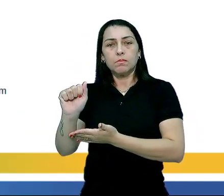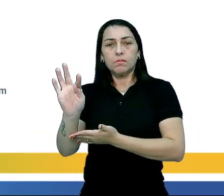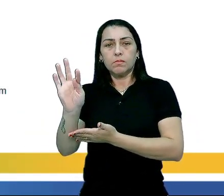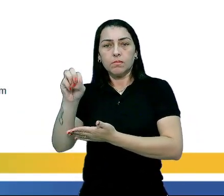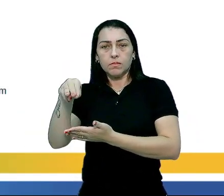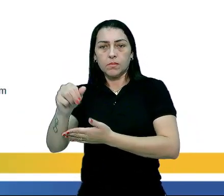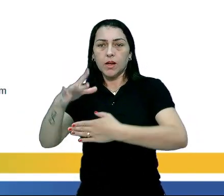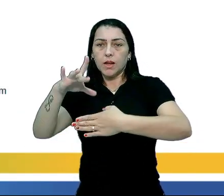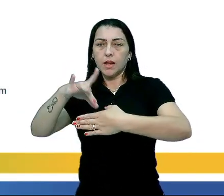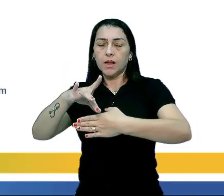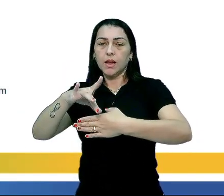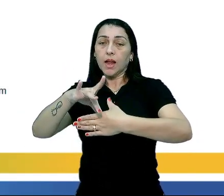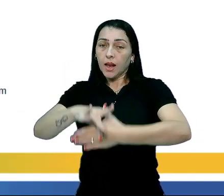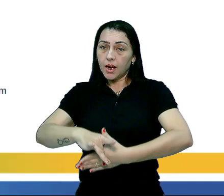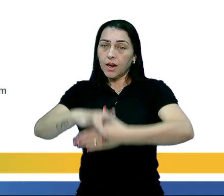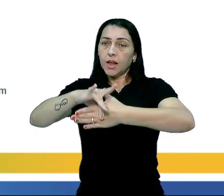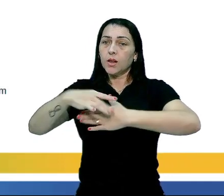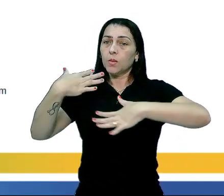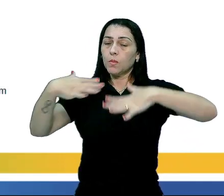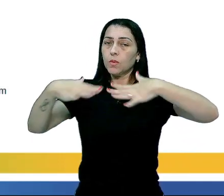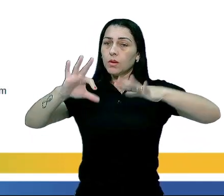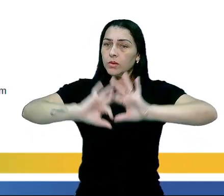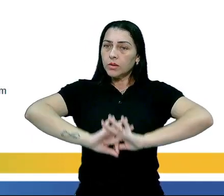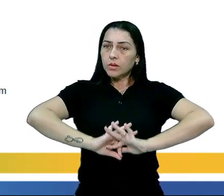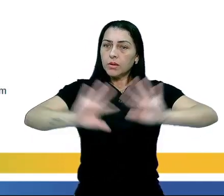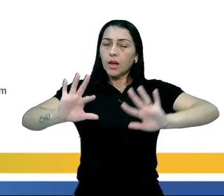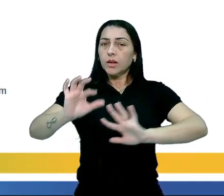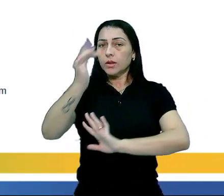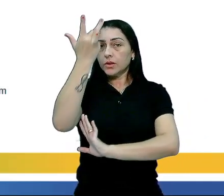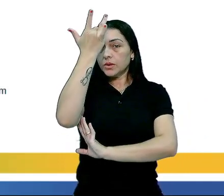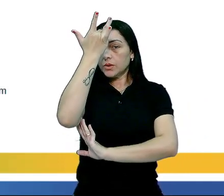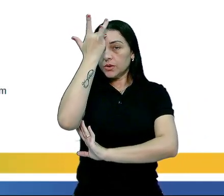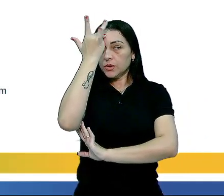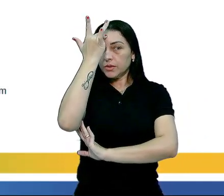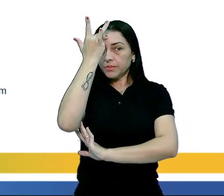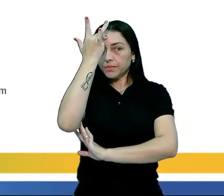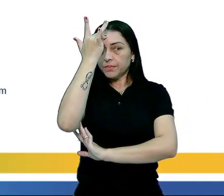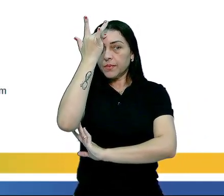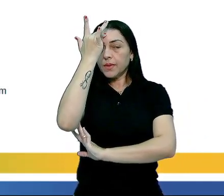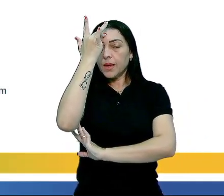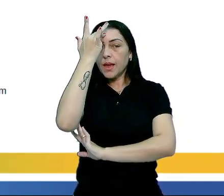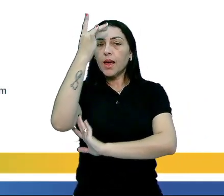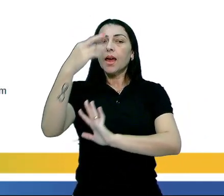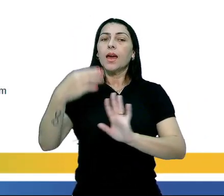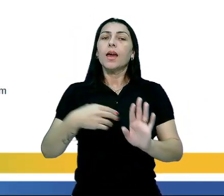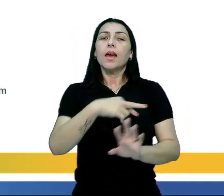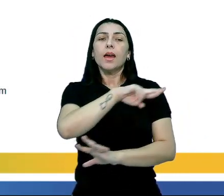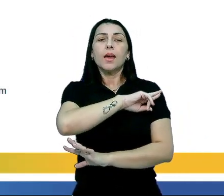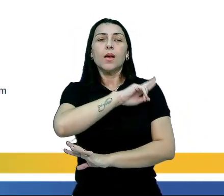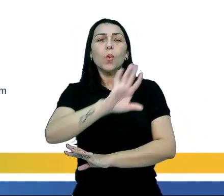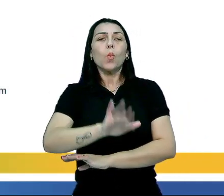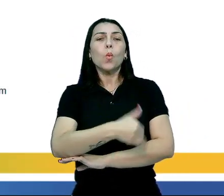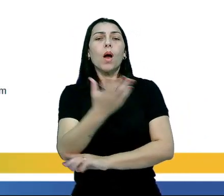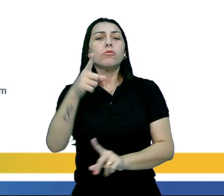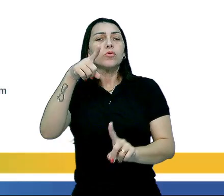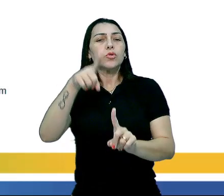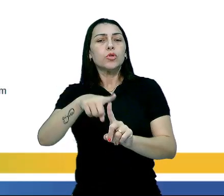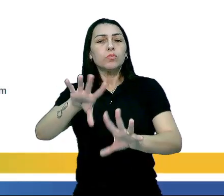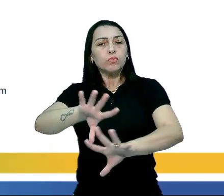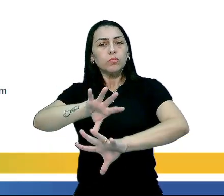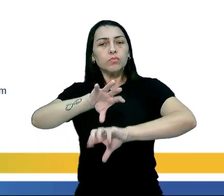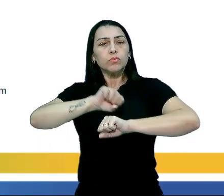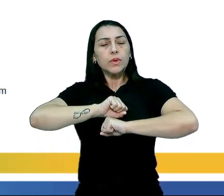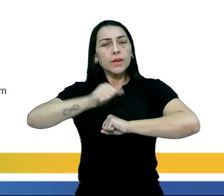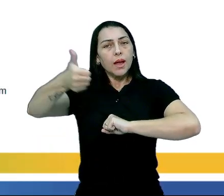líder do movimento de independência da Índia, representam qual tipo de